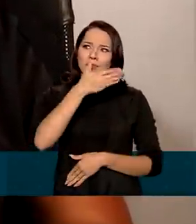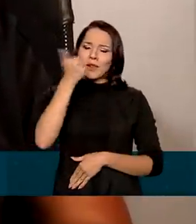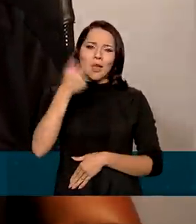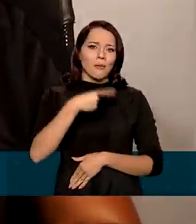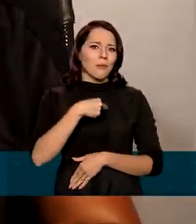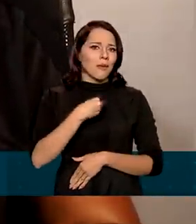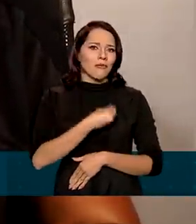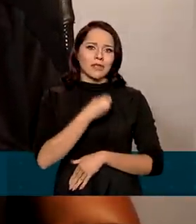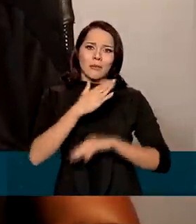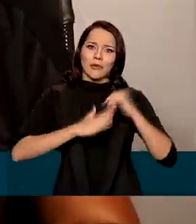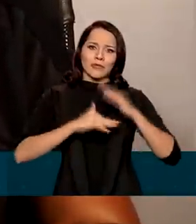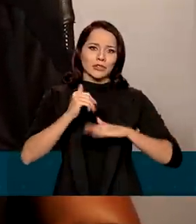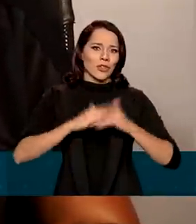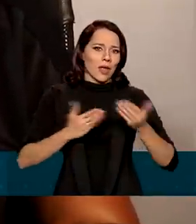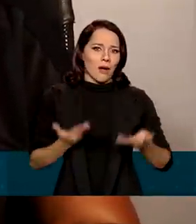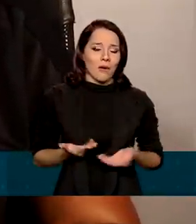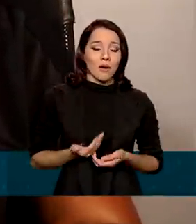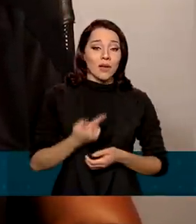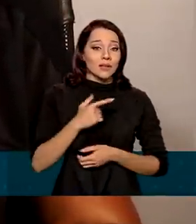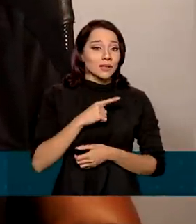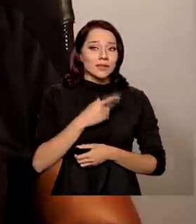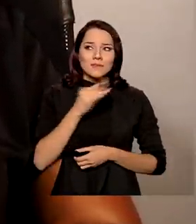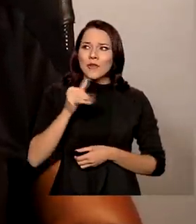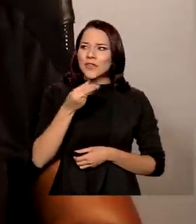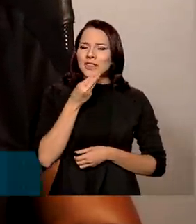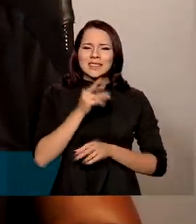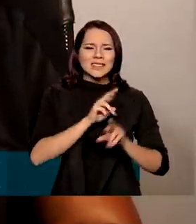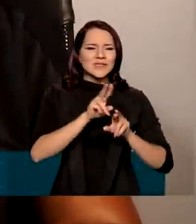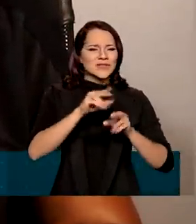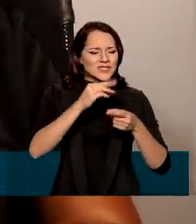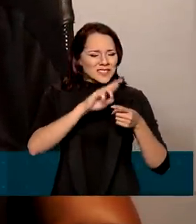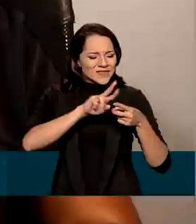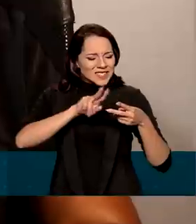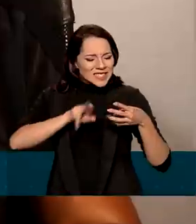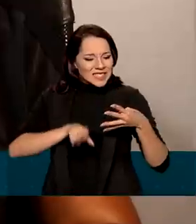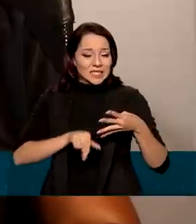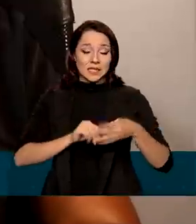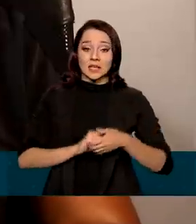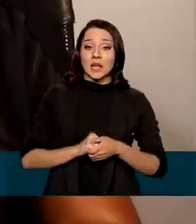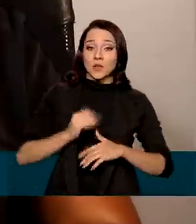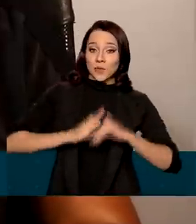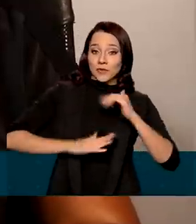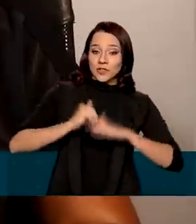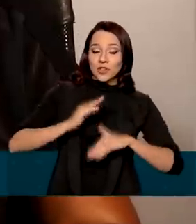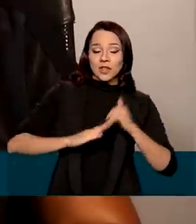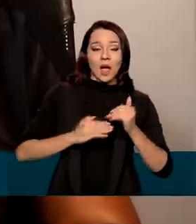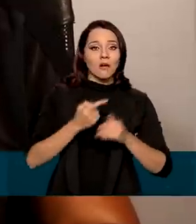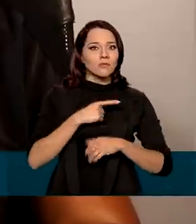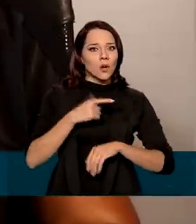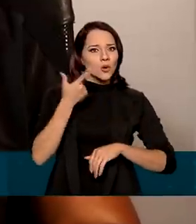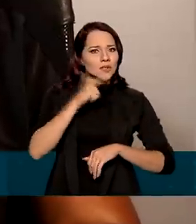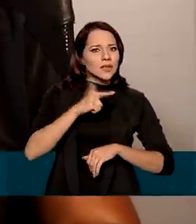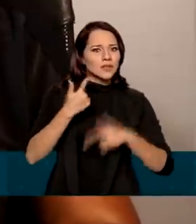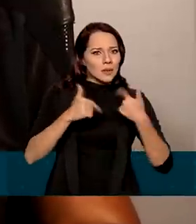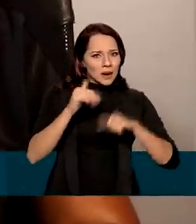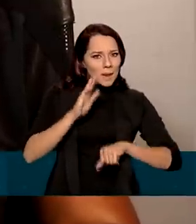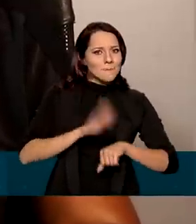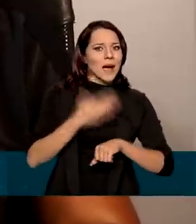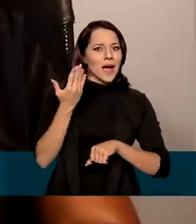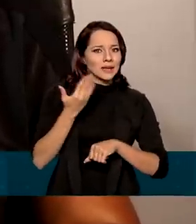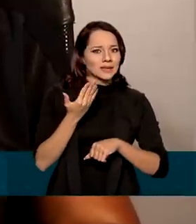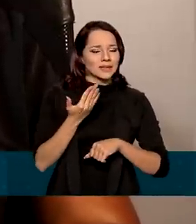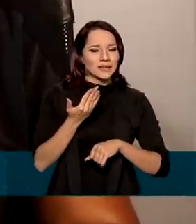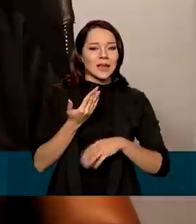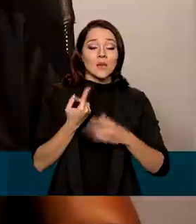profissional. Ele está sendo proveitoso em vários aspectos. No profissional, ele tem rendido bastante, porque eu